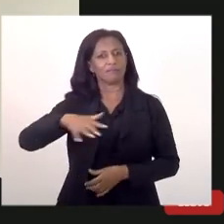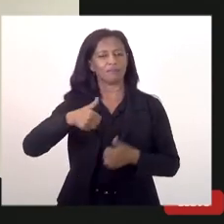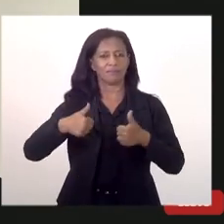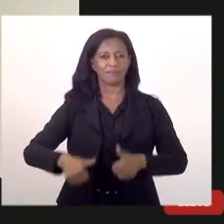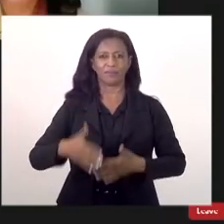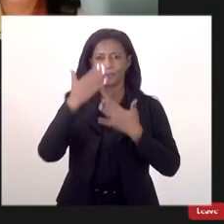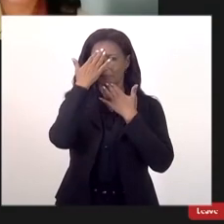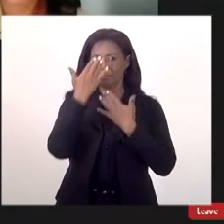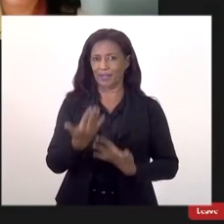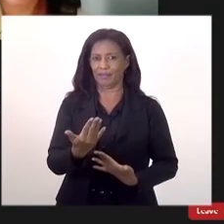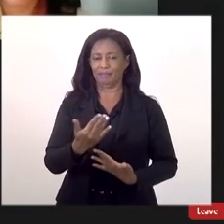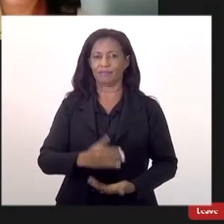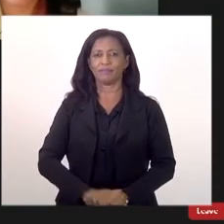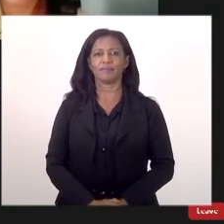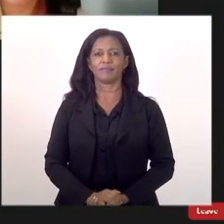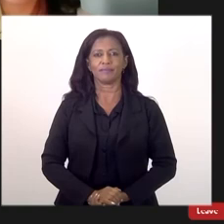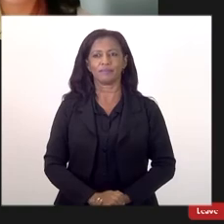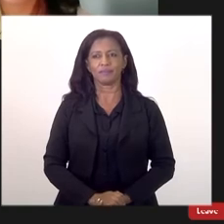obrigado